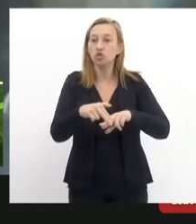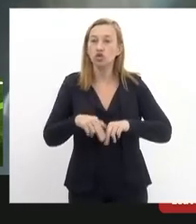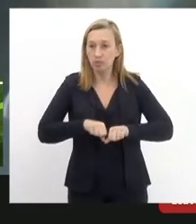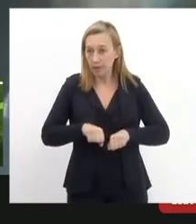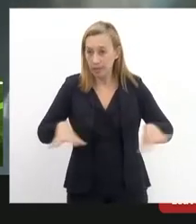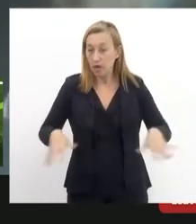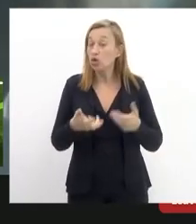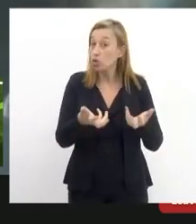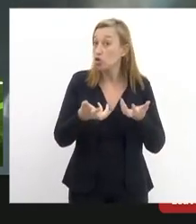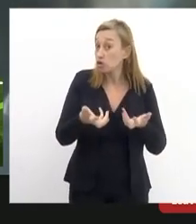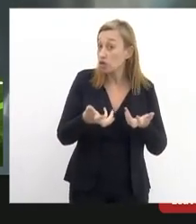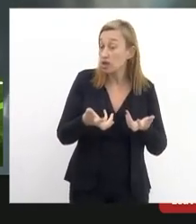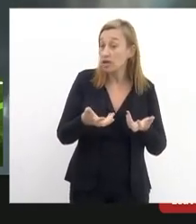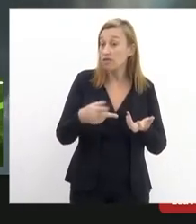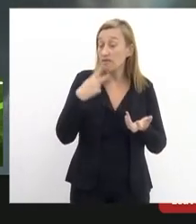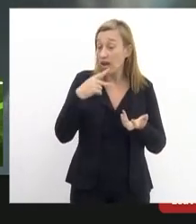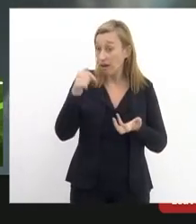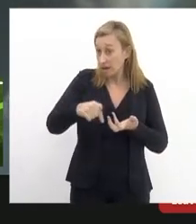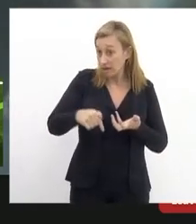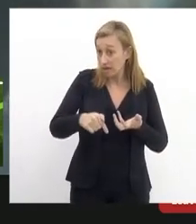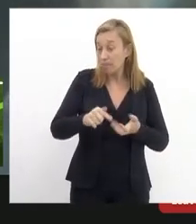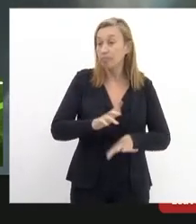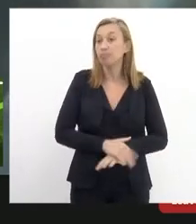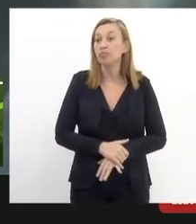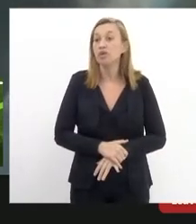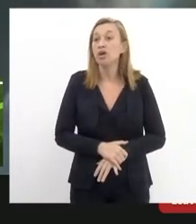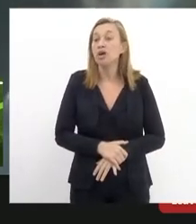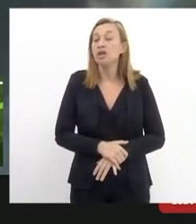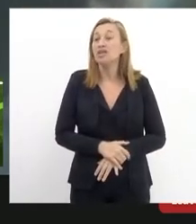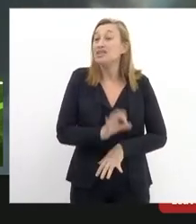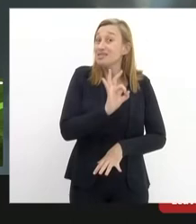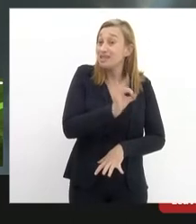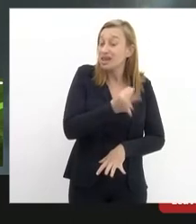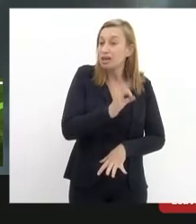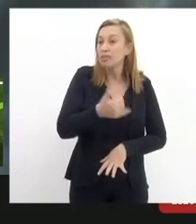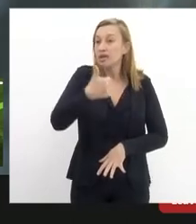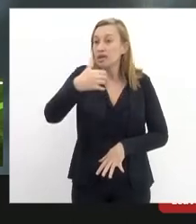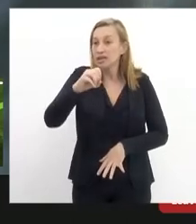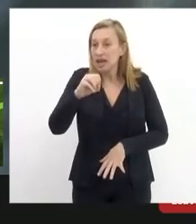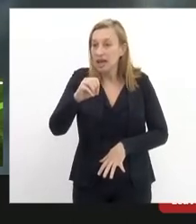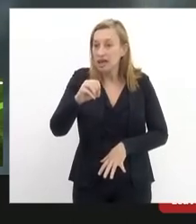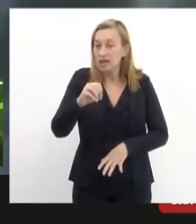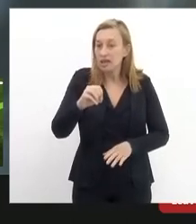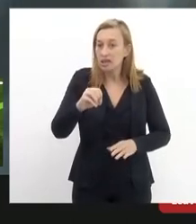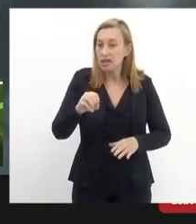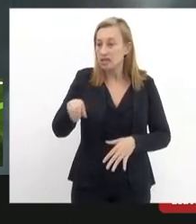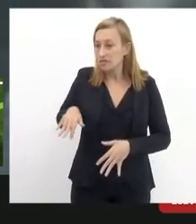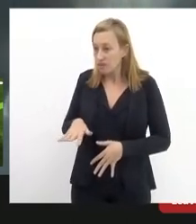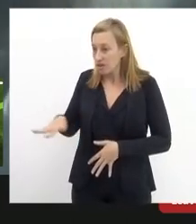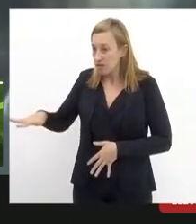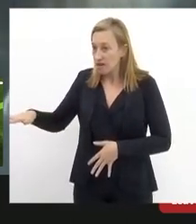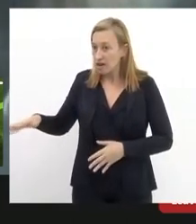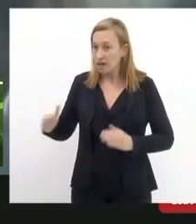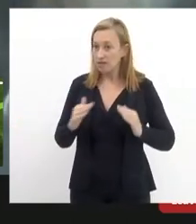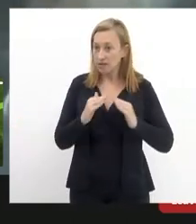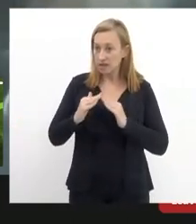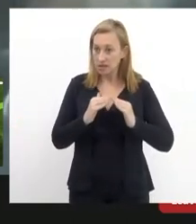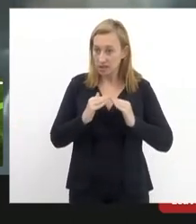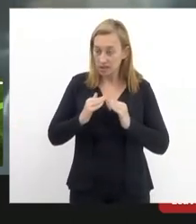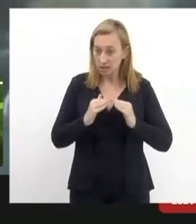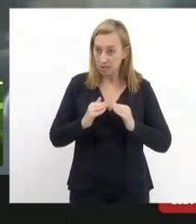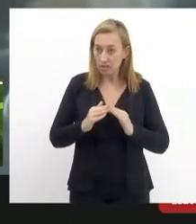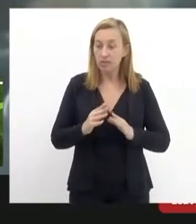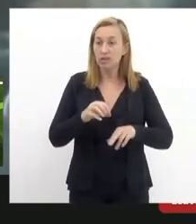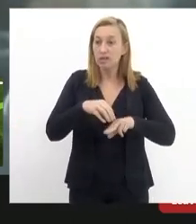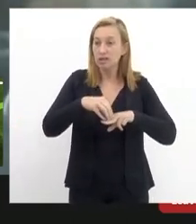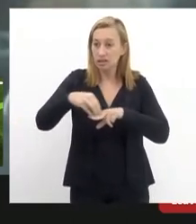gostaria de dizer aqui nessa roda que nós temos exatamente dez comunidades de favela em Santa Tereza